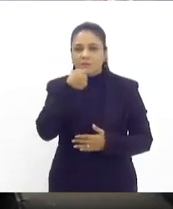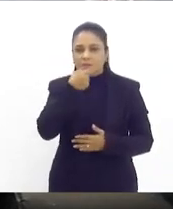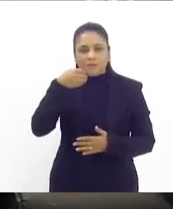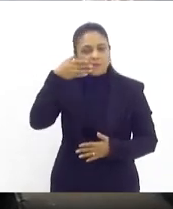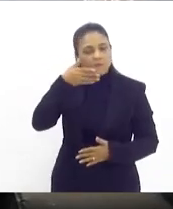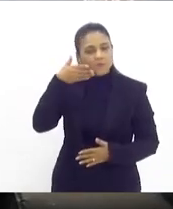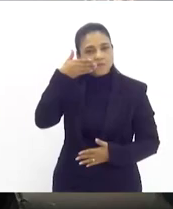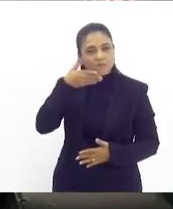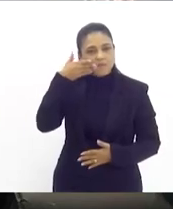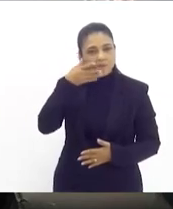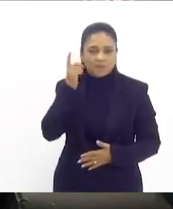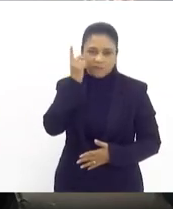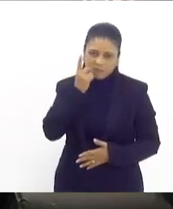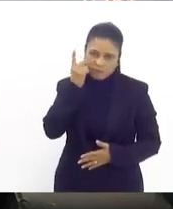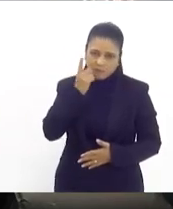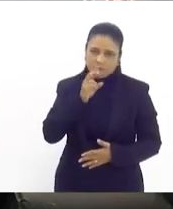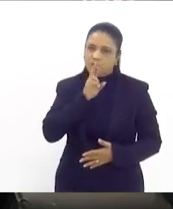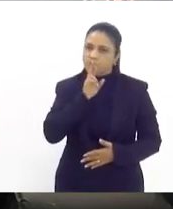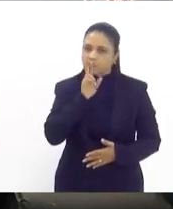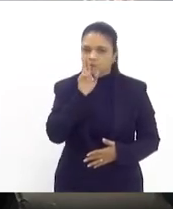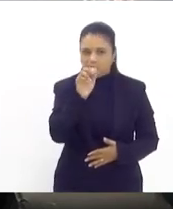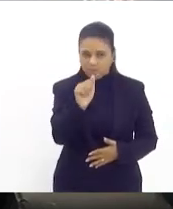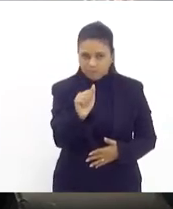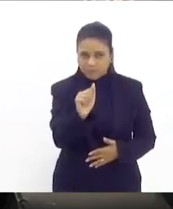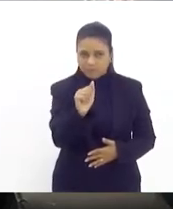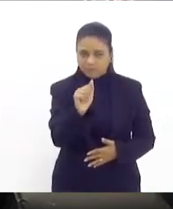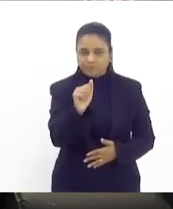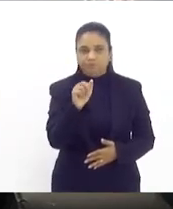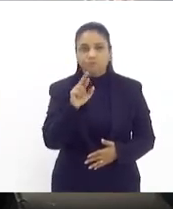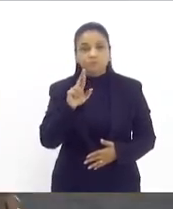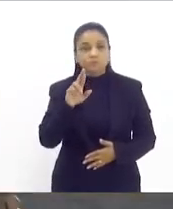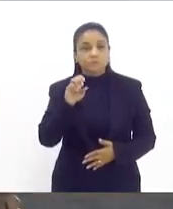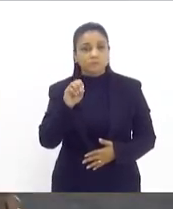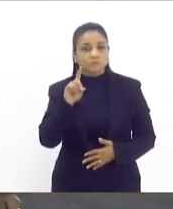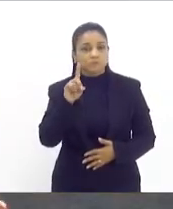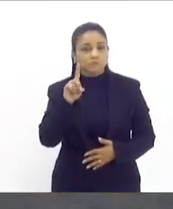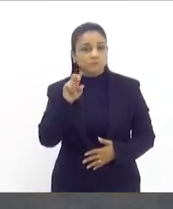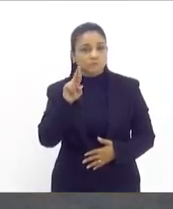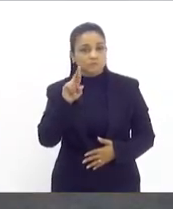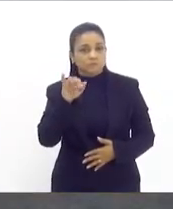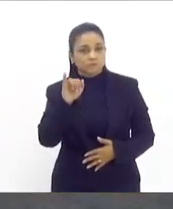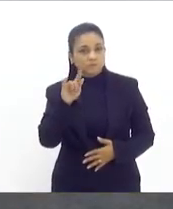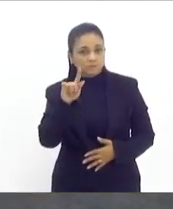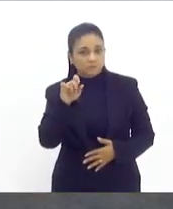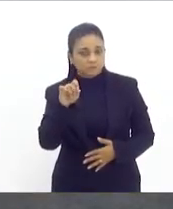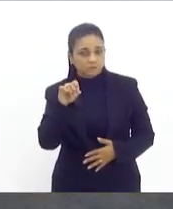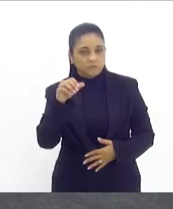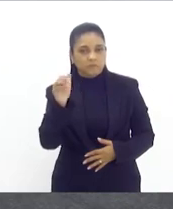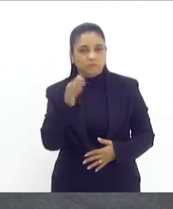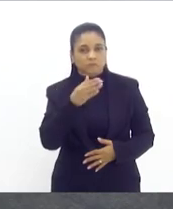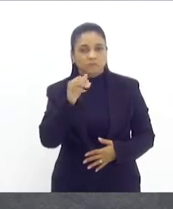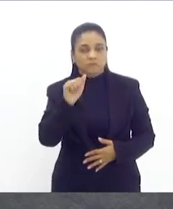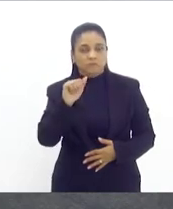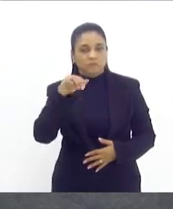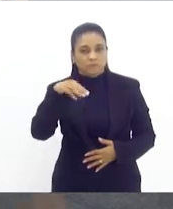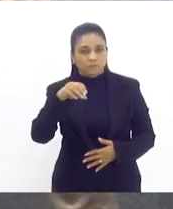deputado Rodrigo Amorim e quando estudei a pauta,